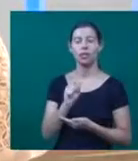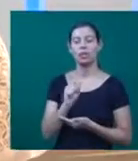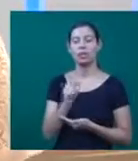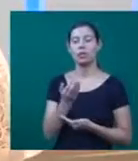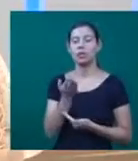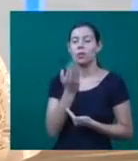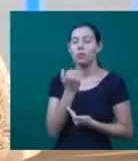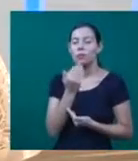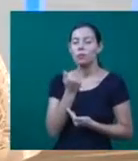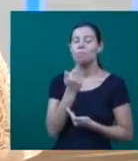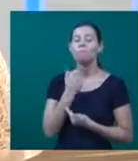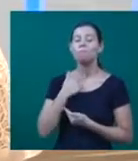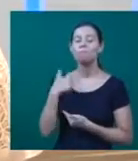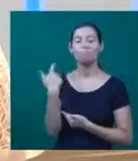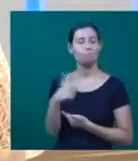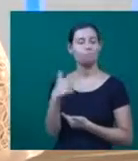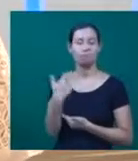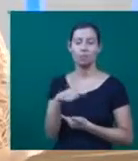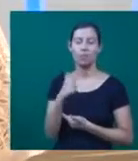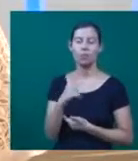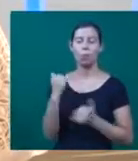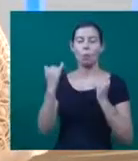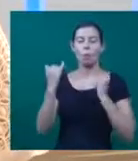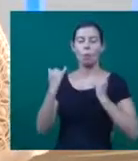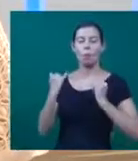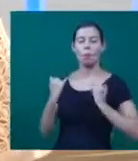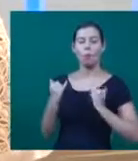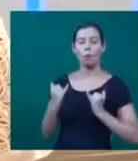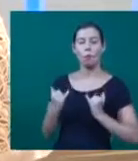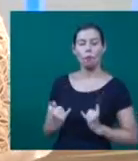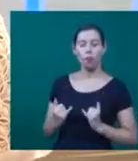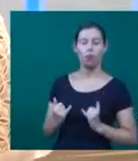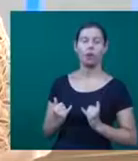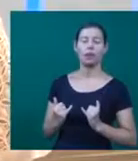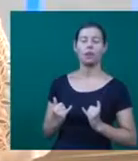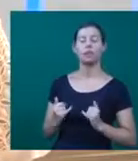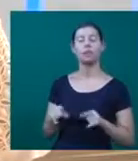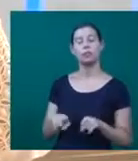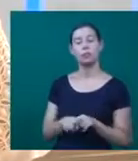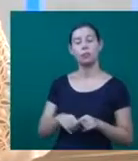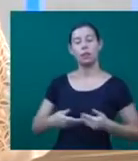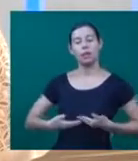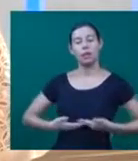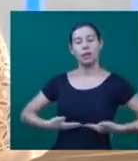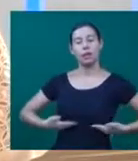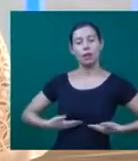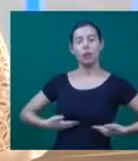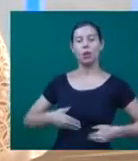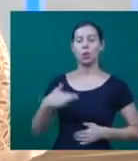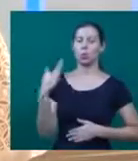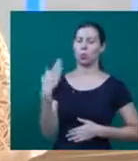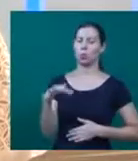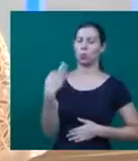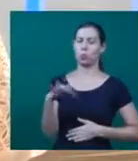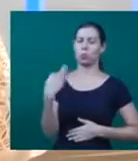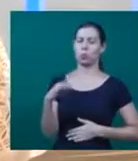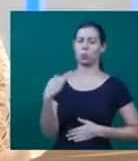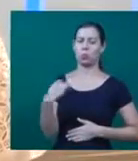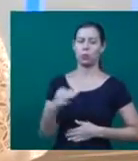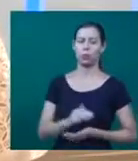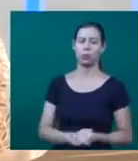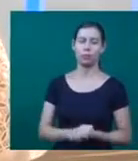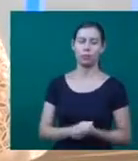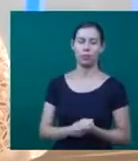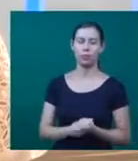emagrecimento que ela não sabe justificar por quê. Pode apresentar também uma dor na parte superior do abdômen. Em casos